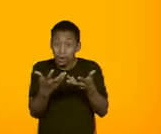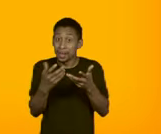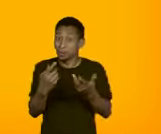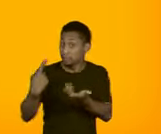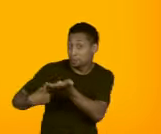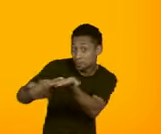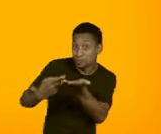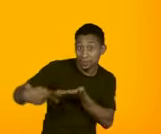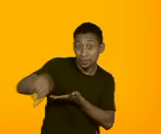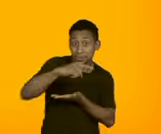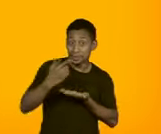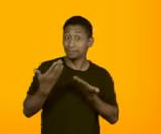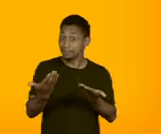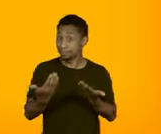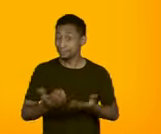vocês.